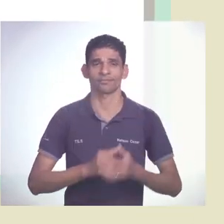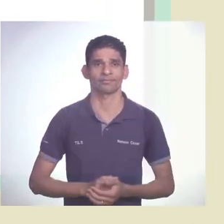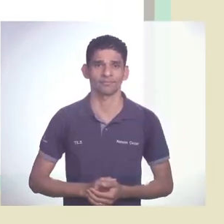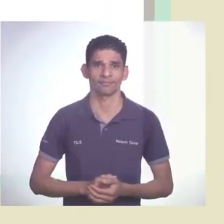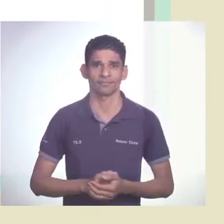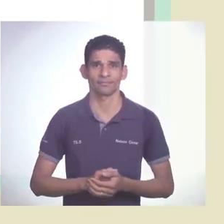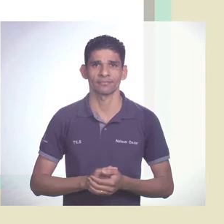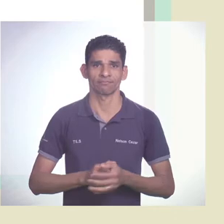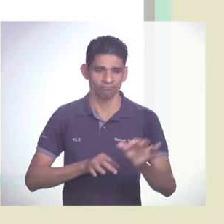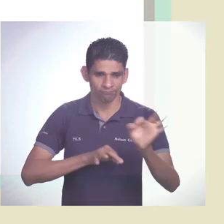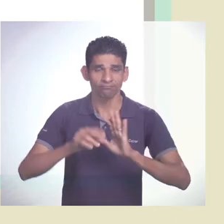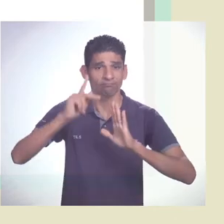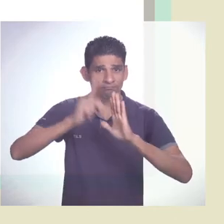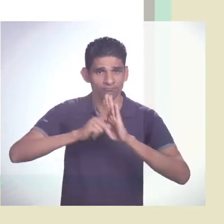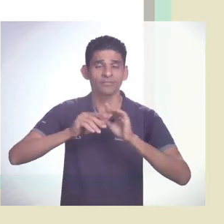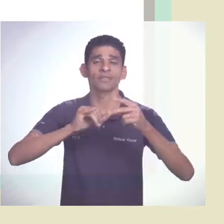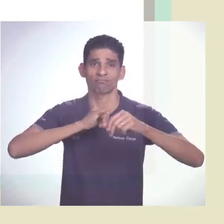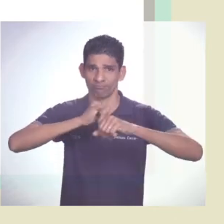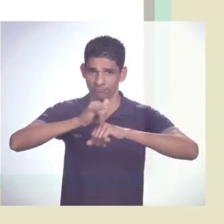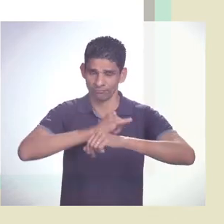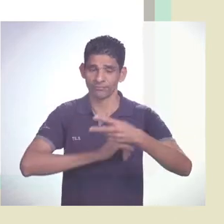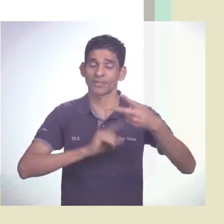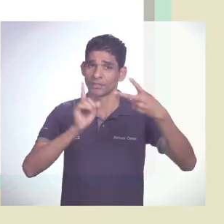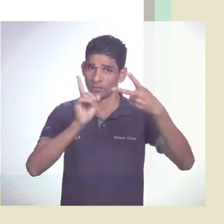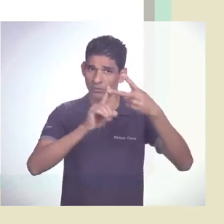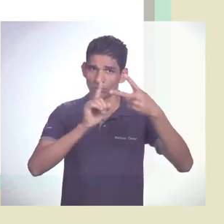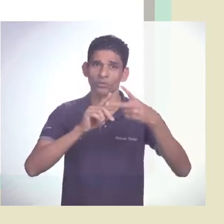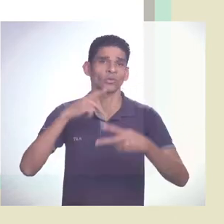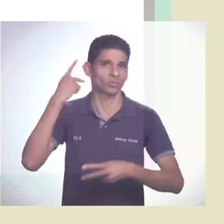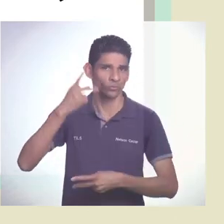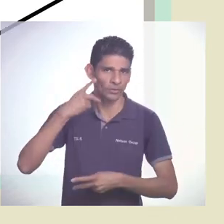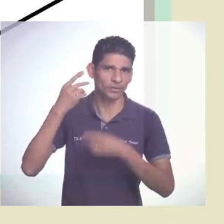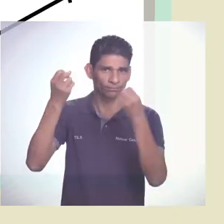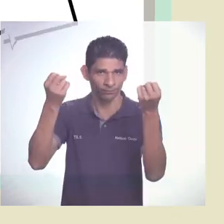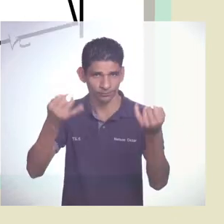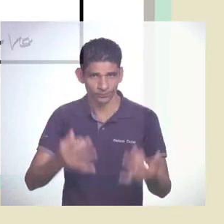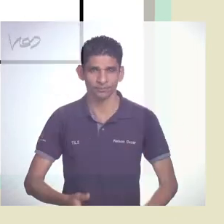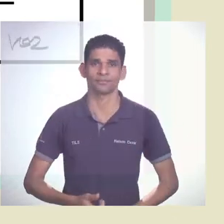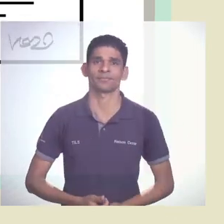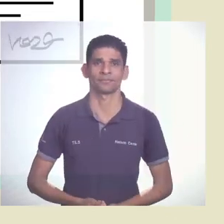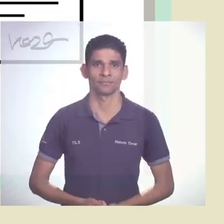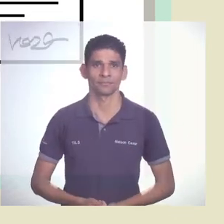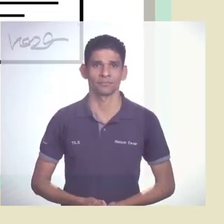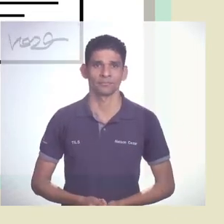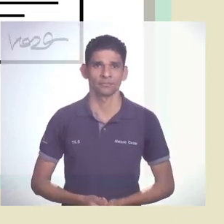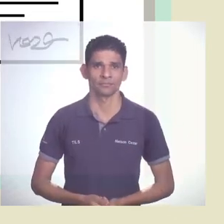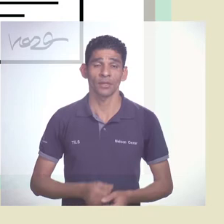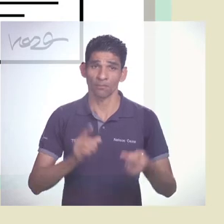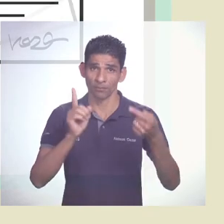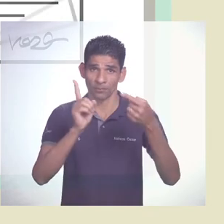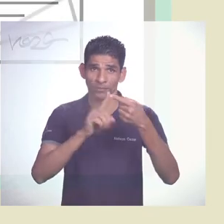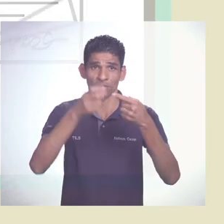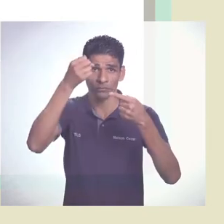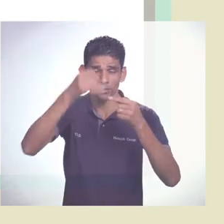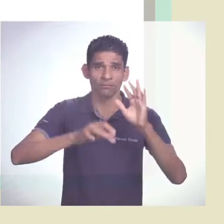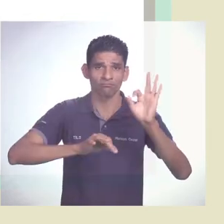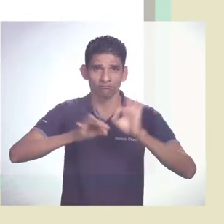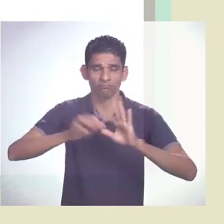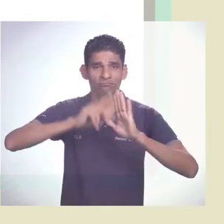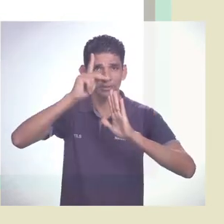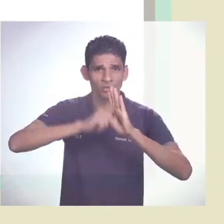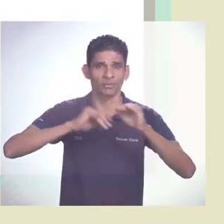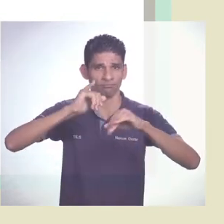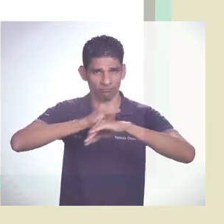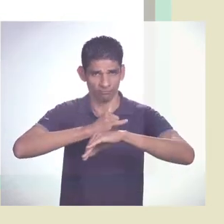é o Planejamento Estratégico e a segunda são as Políticas. Vamos falar sobre o Planejamento